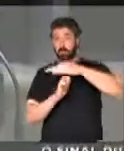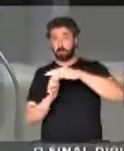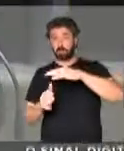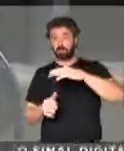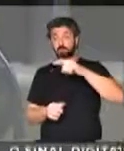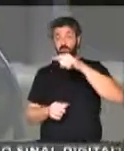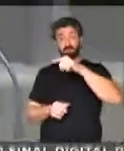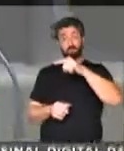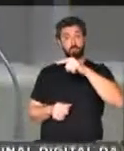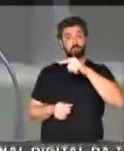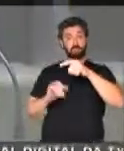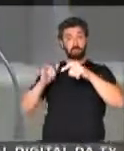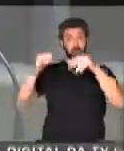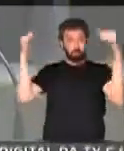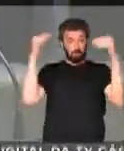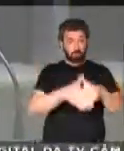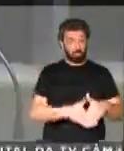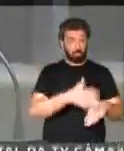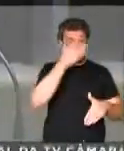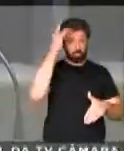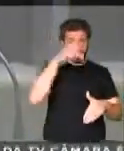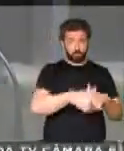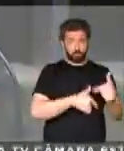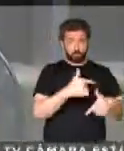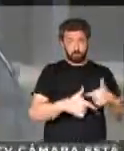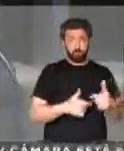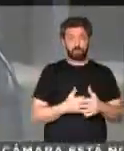e empresas que virem pendir a dignidade... Deixa comigo.